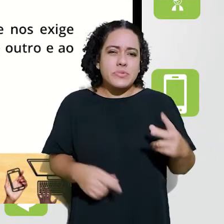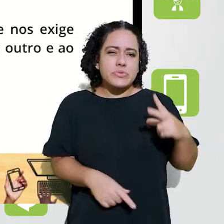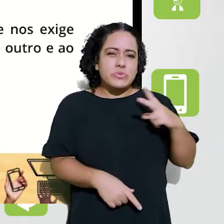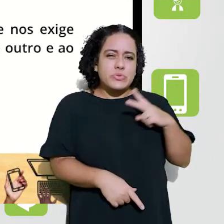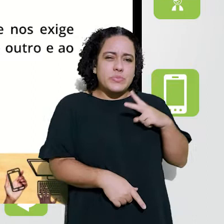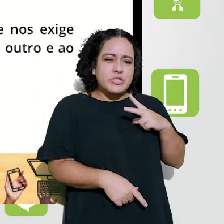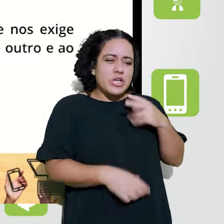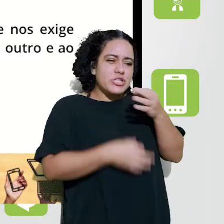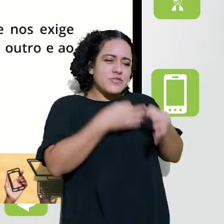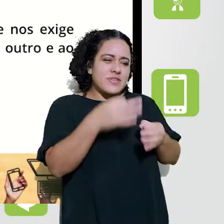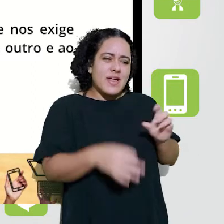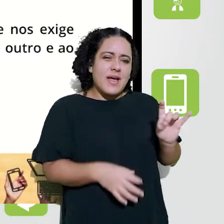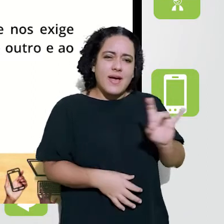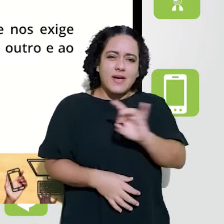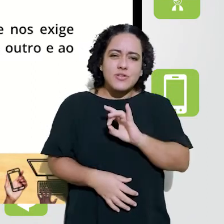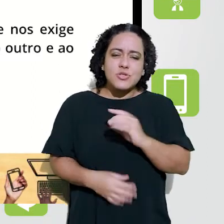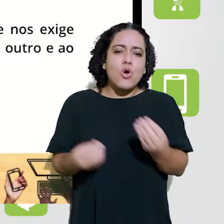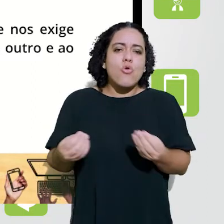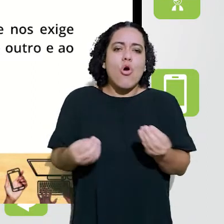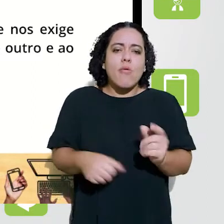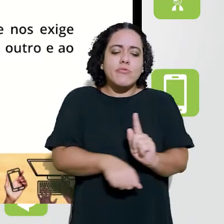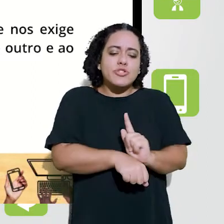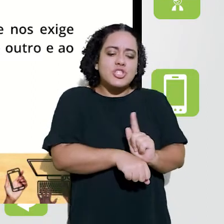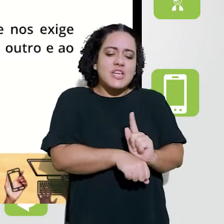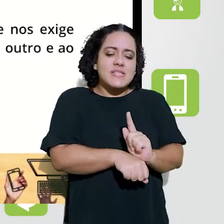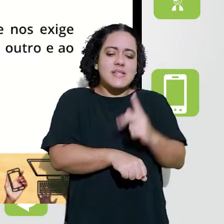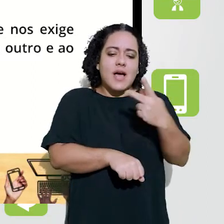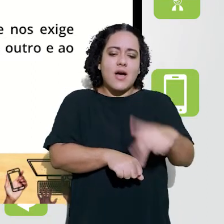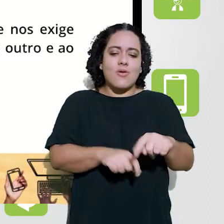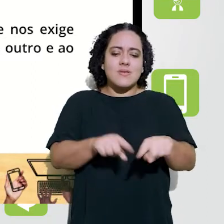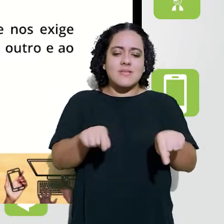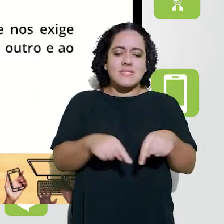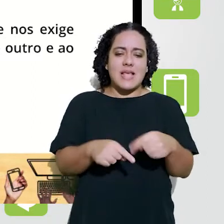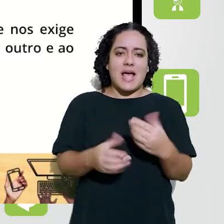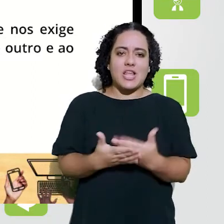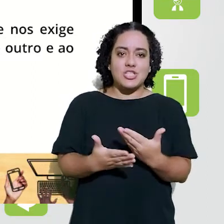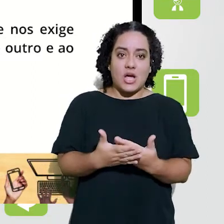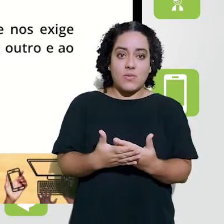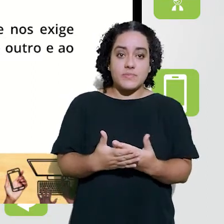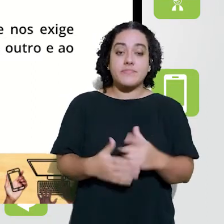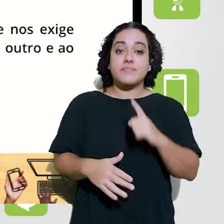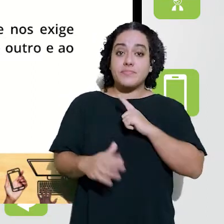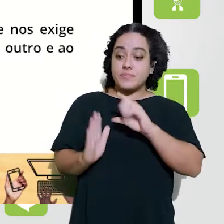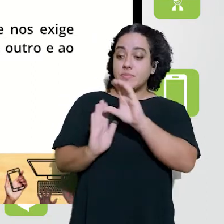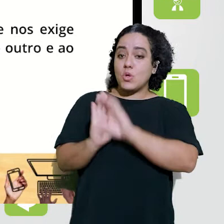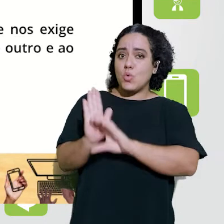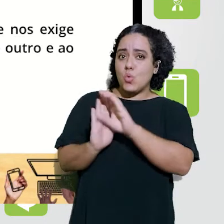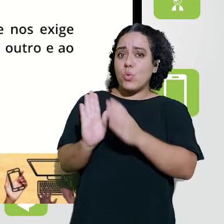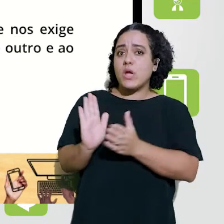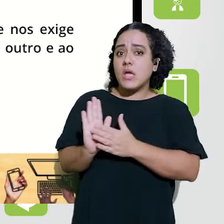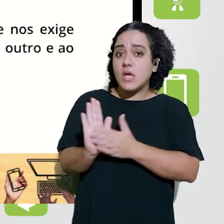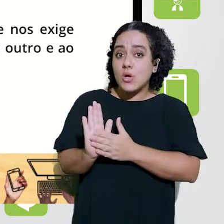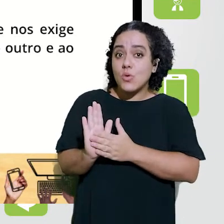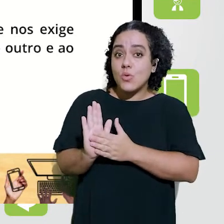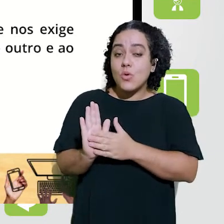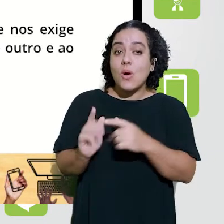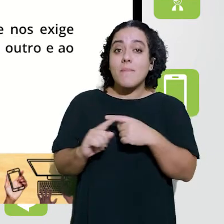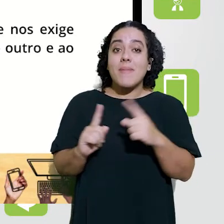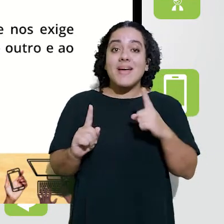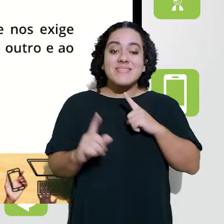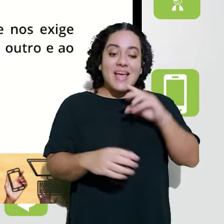tão diversas, né? como tem sido gestar essa sala de aula, né? Temos um currículo